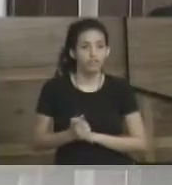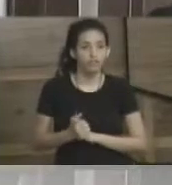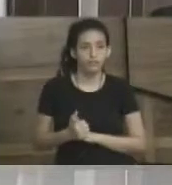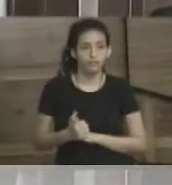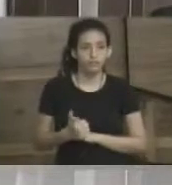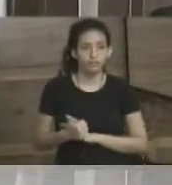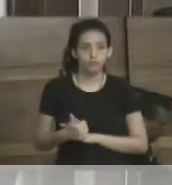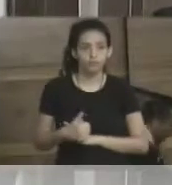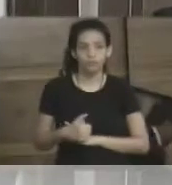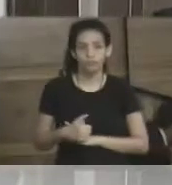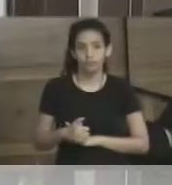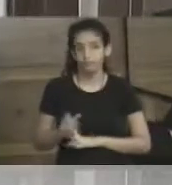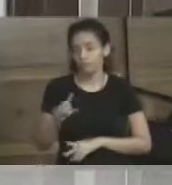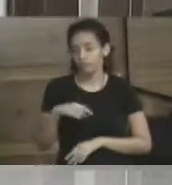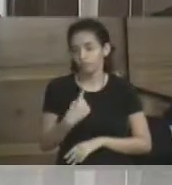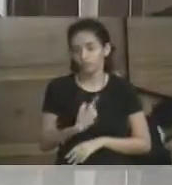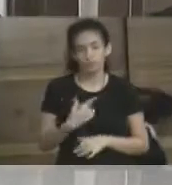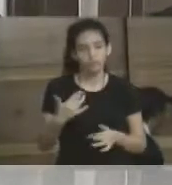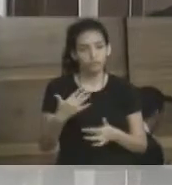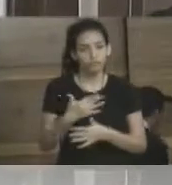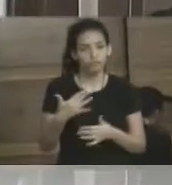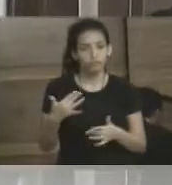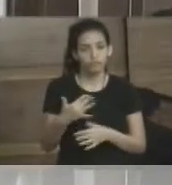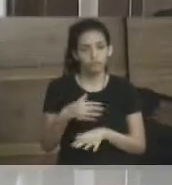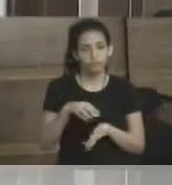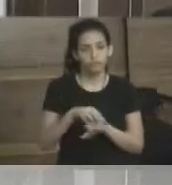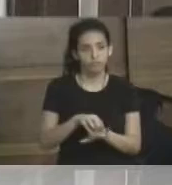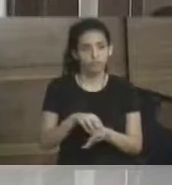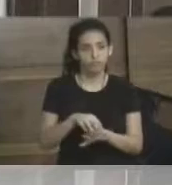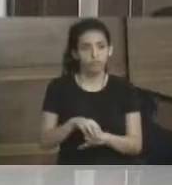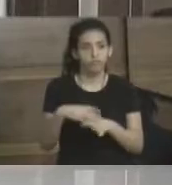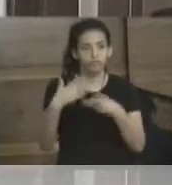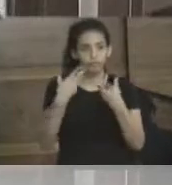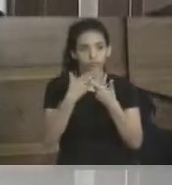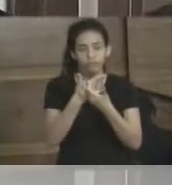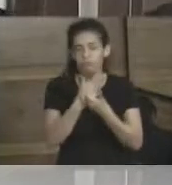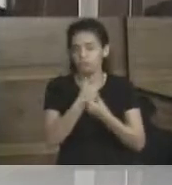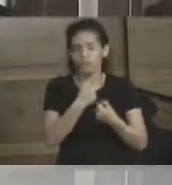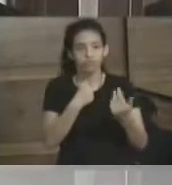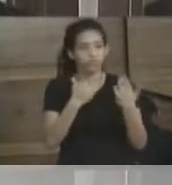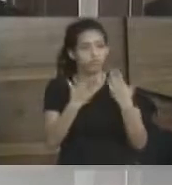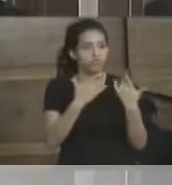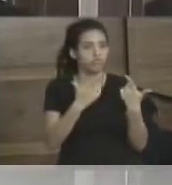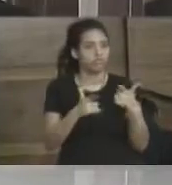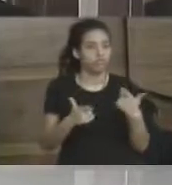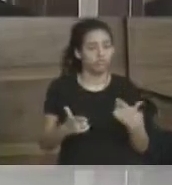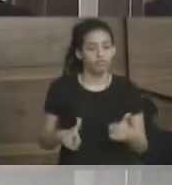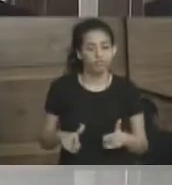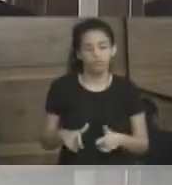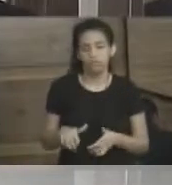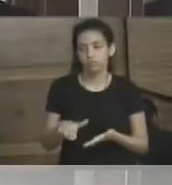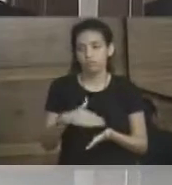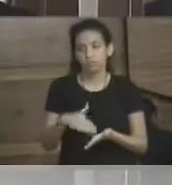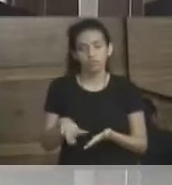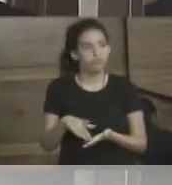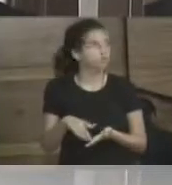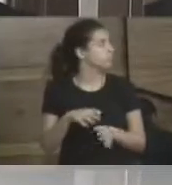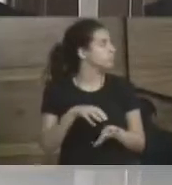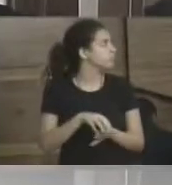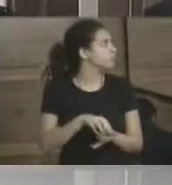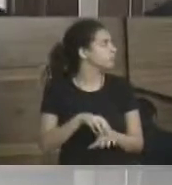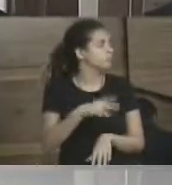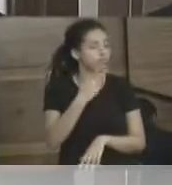gente, a gente que é uma cidade turística, é uma cidade com a beleza natural inigualável, o nosso secretário de turismo costuma dizer